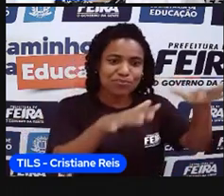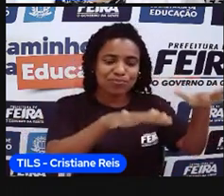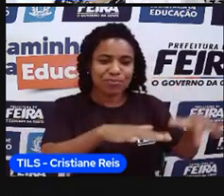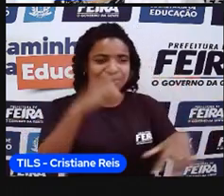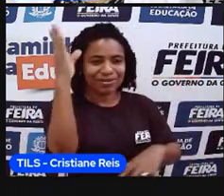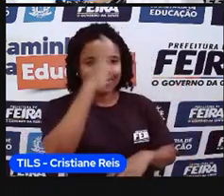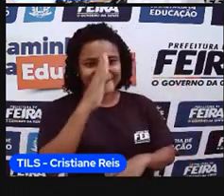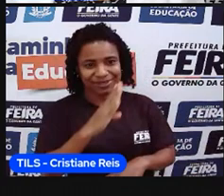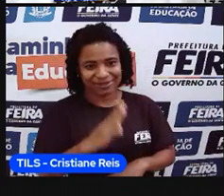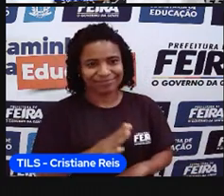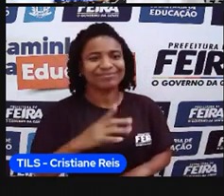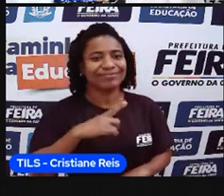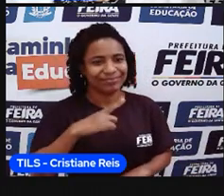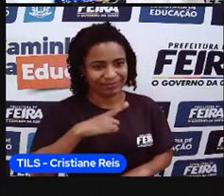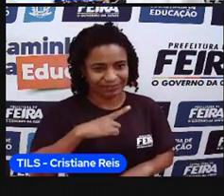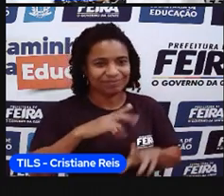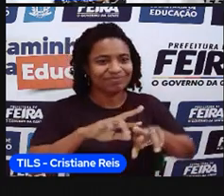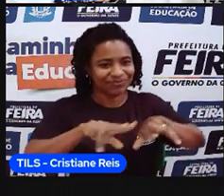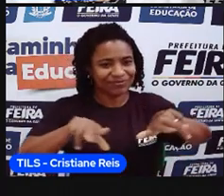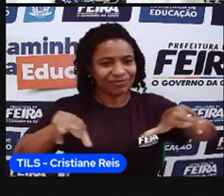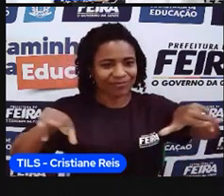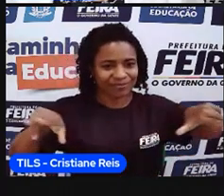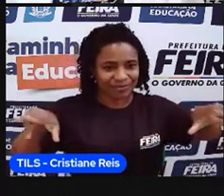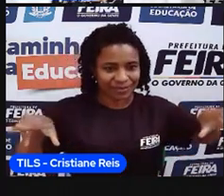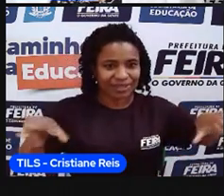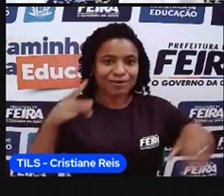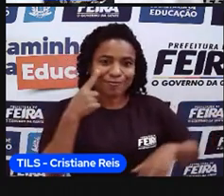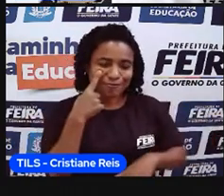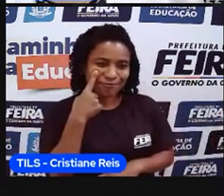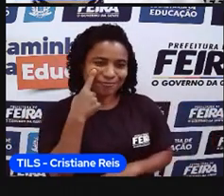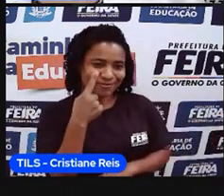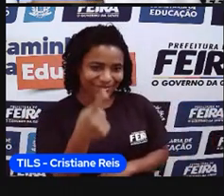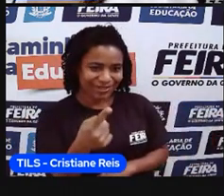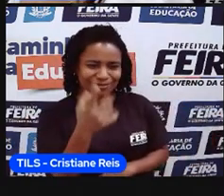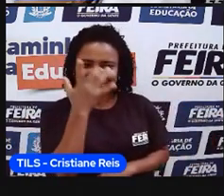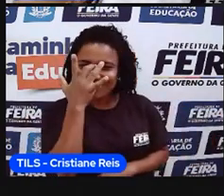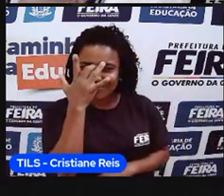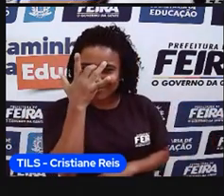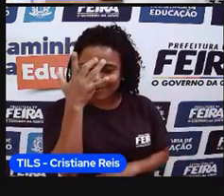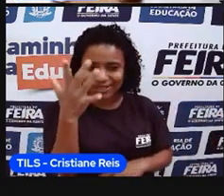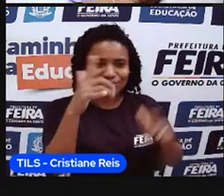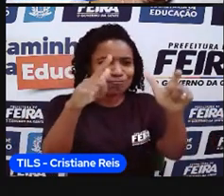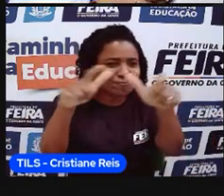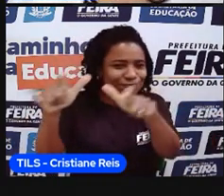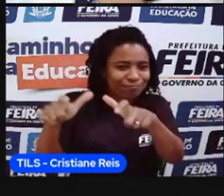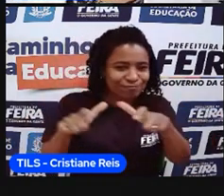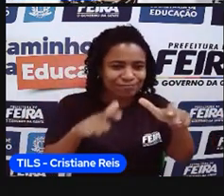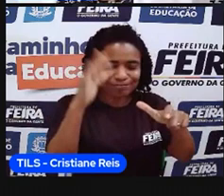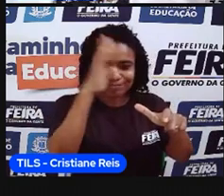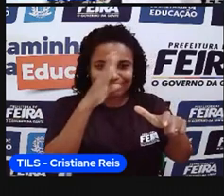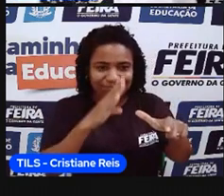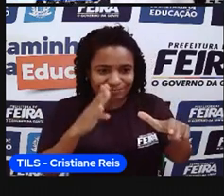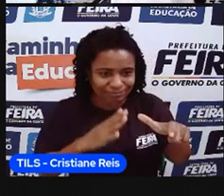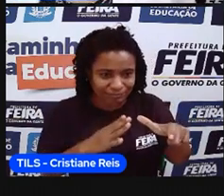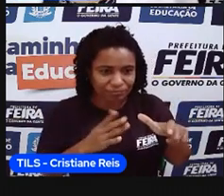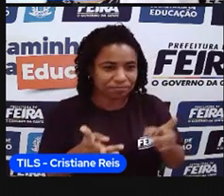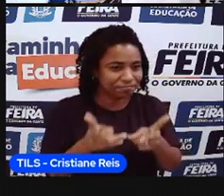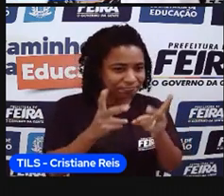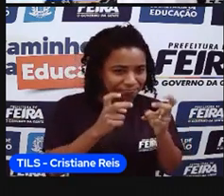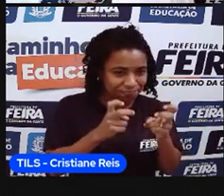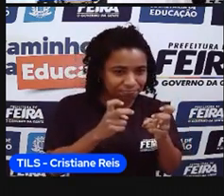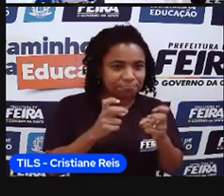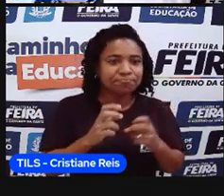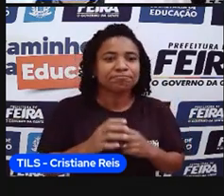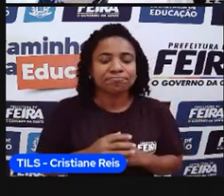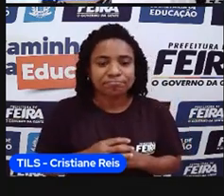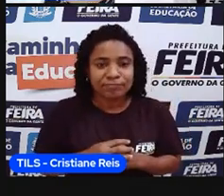brasileiras. Como vocês viram, muito facinho, né? Essa parte aí da localização. Outro assunto que nós vamos falar na aula